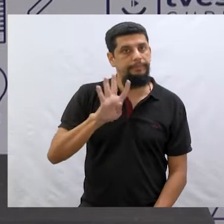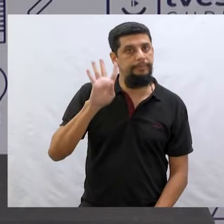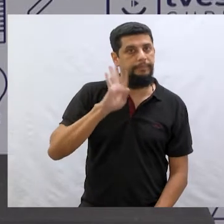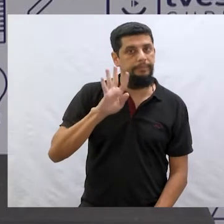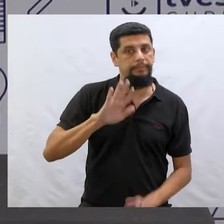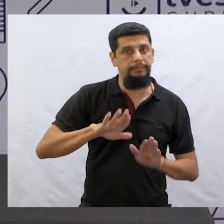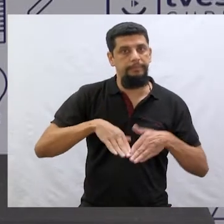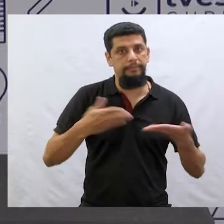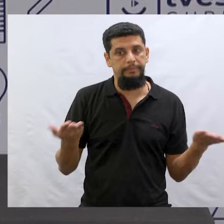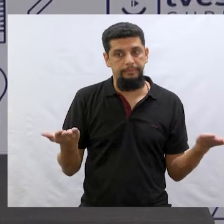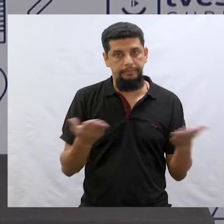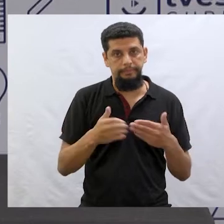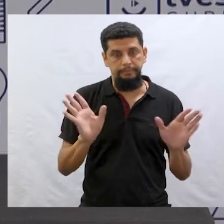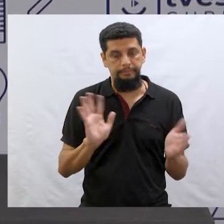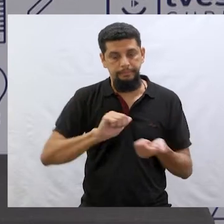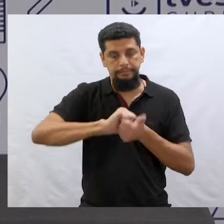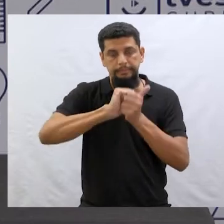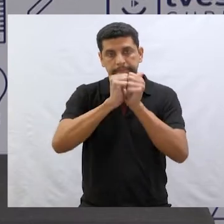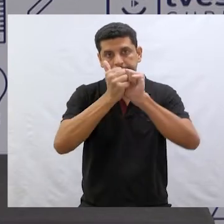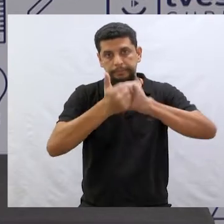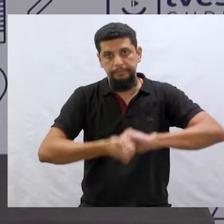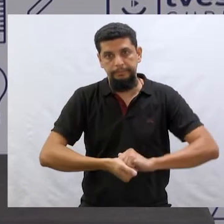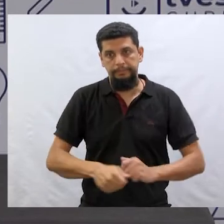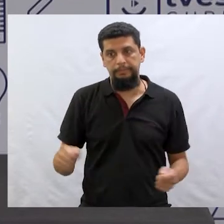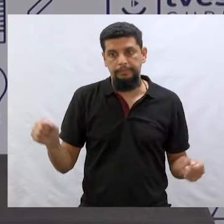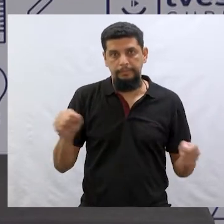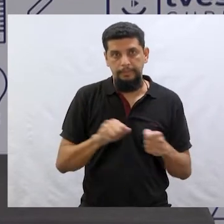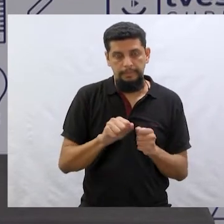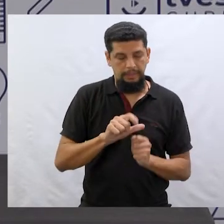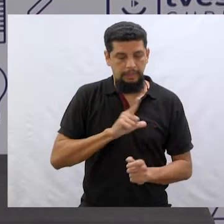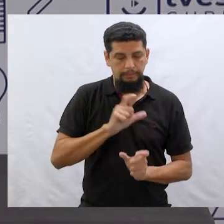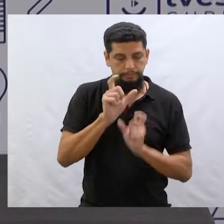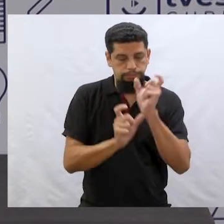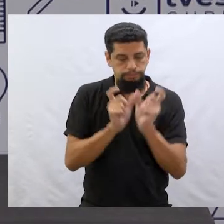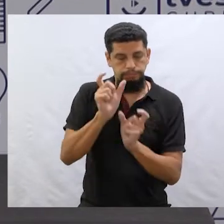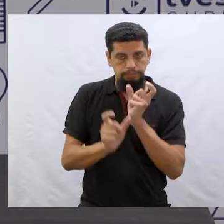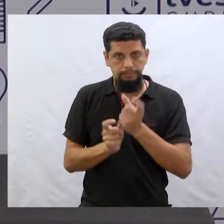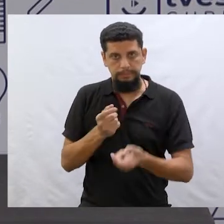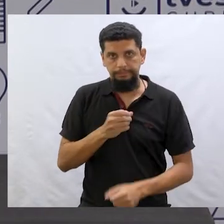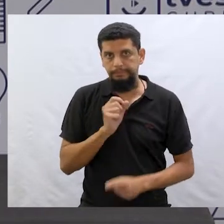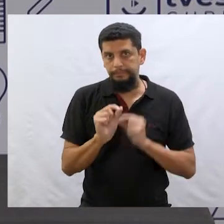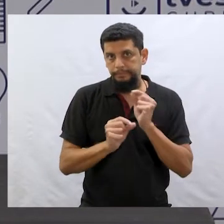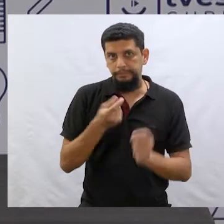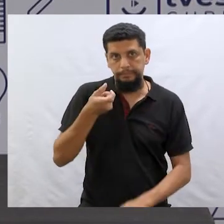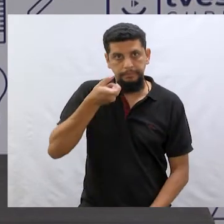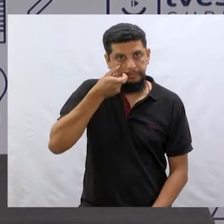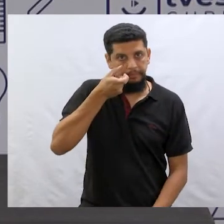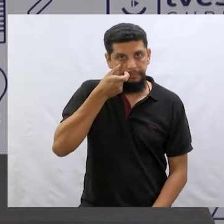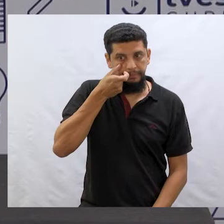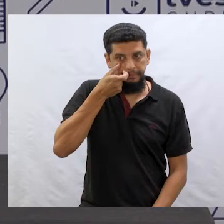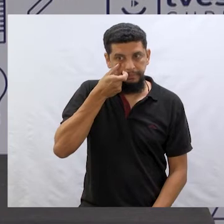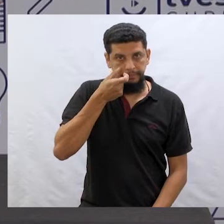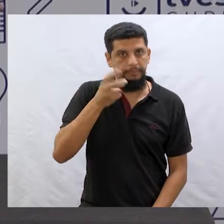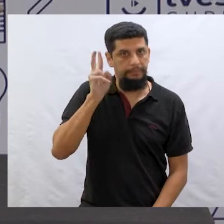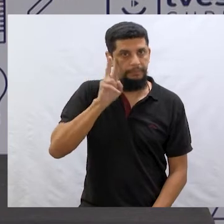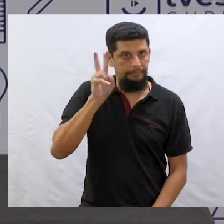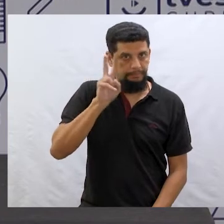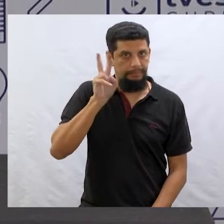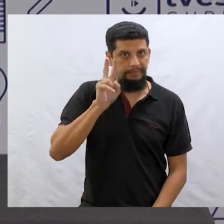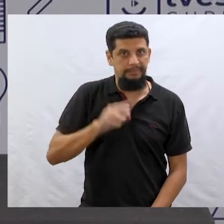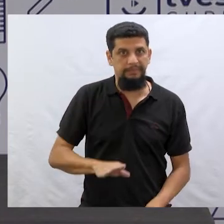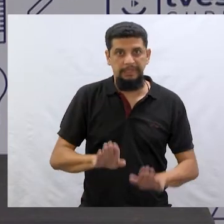Bacana, né? Então, foi uma adaptação feita e tem esses personagens aqui. Para quem assistiu, para quem acompanhou, lembrou